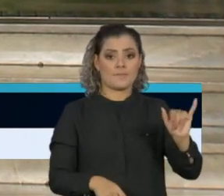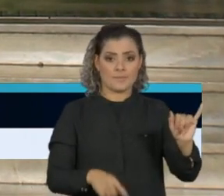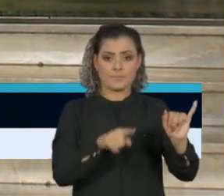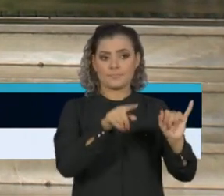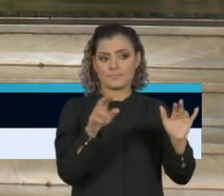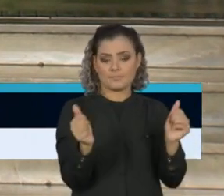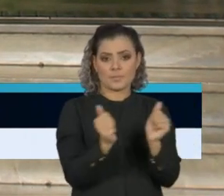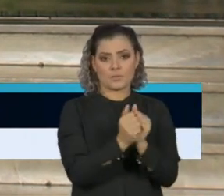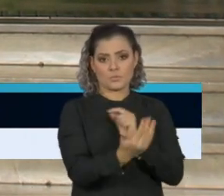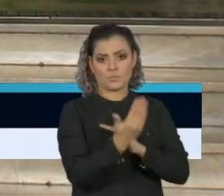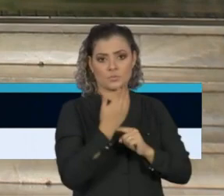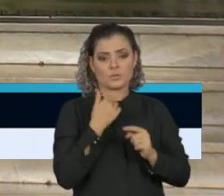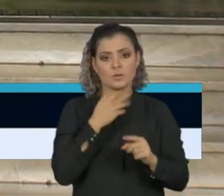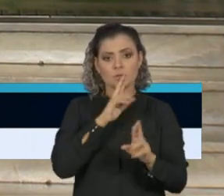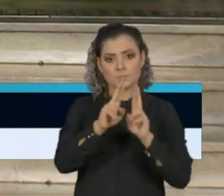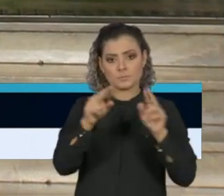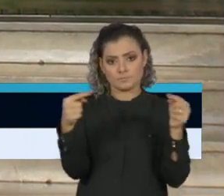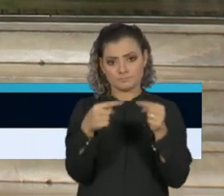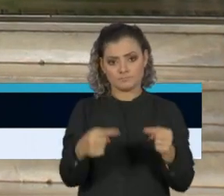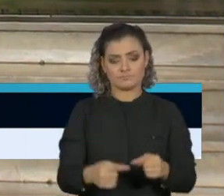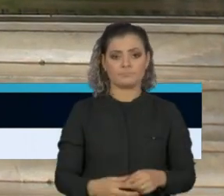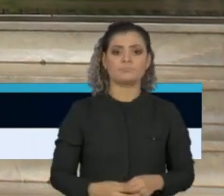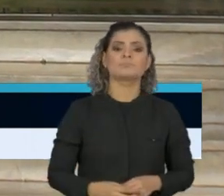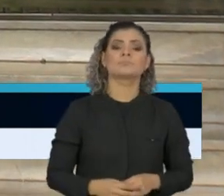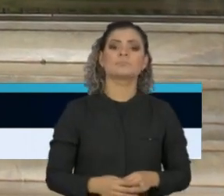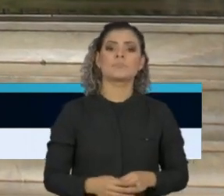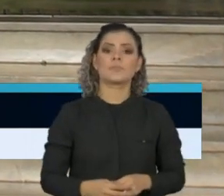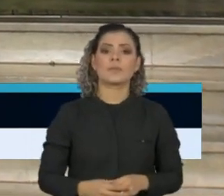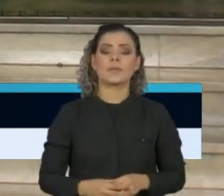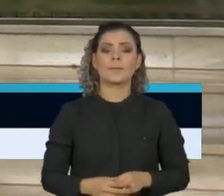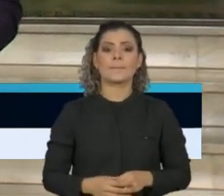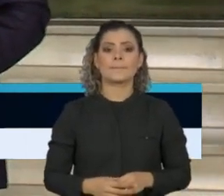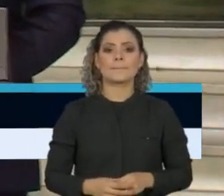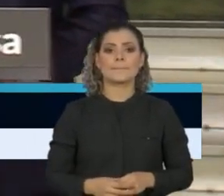coordenador do Comitê de Saúde. Doutor Guerma.